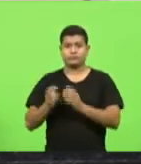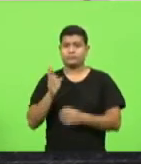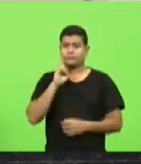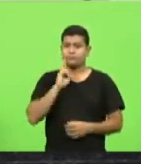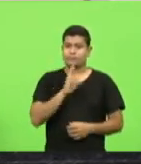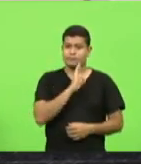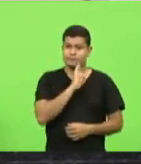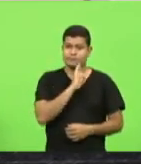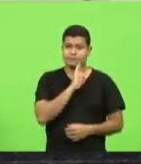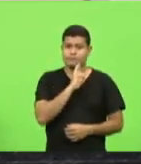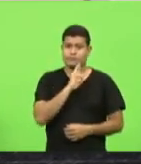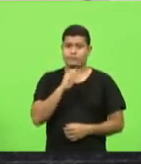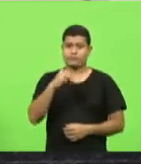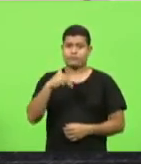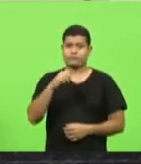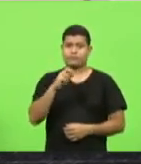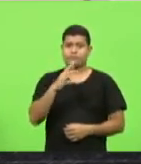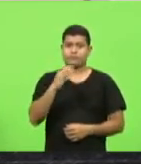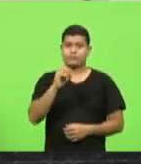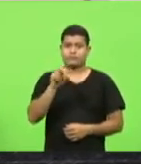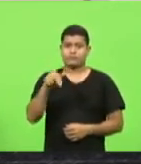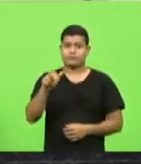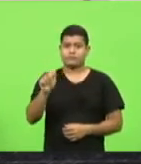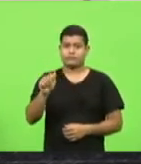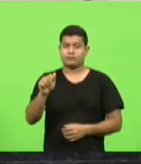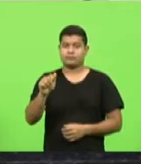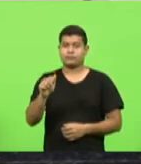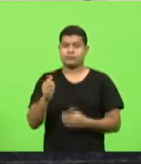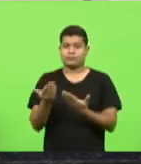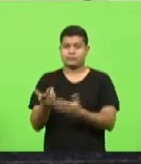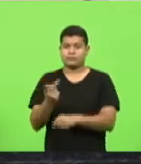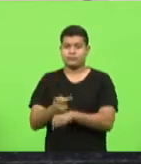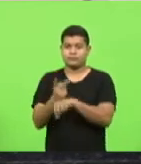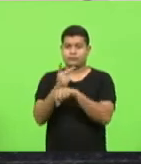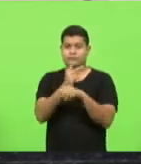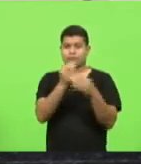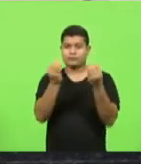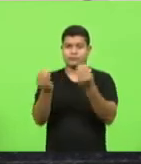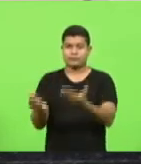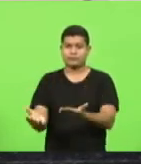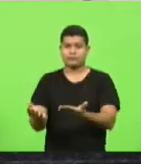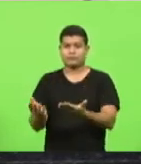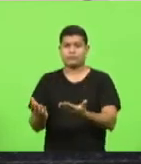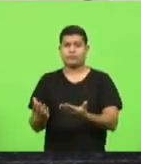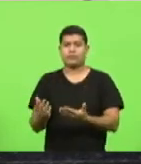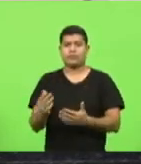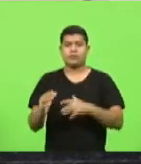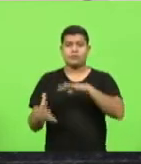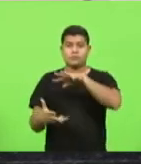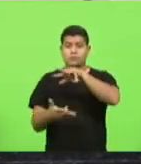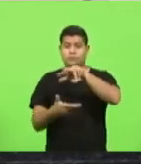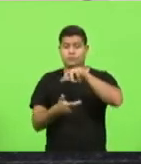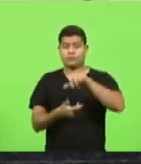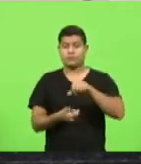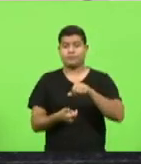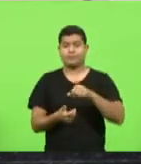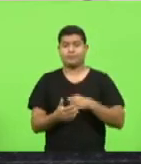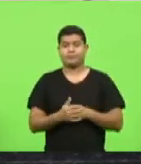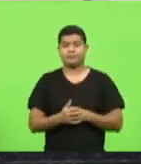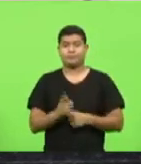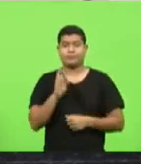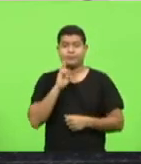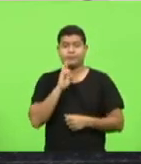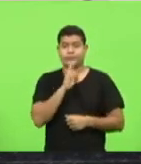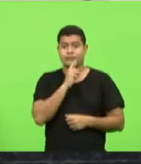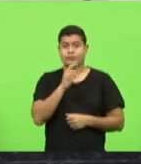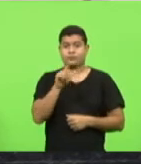macarronada italiana pelo recebimento do prêmio internacional restaurante restaurante guru